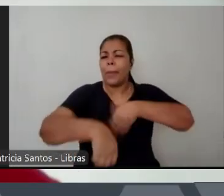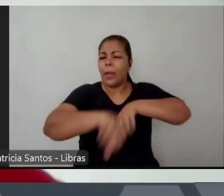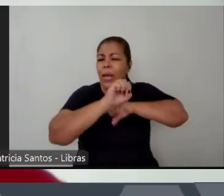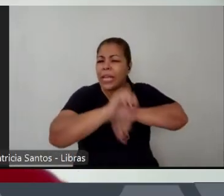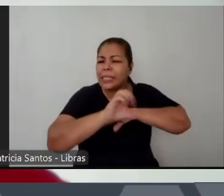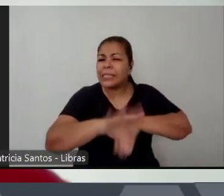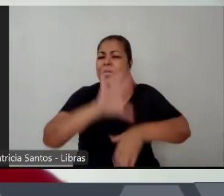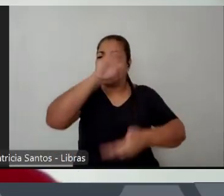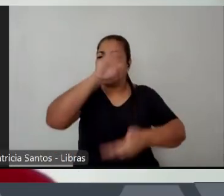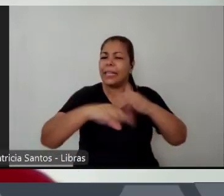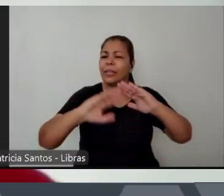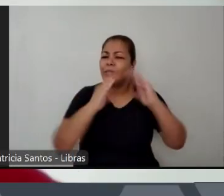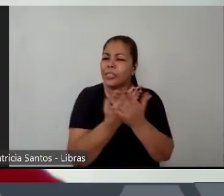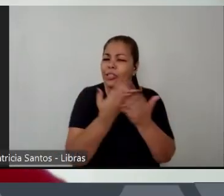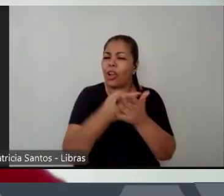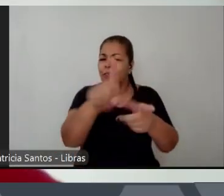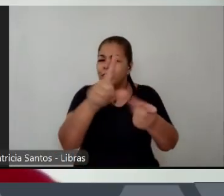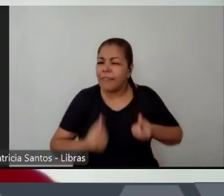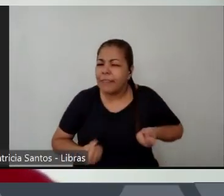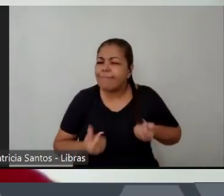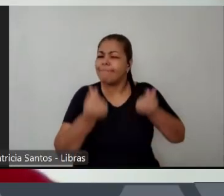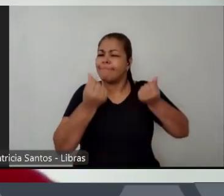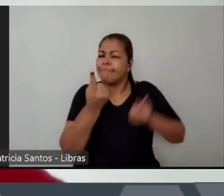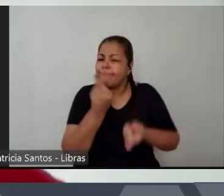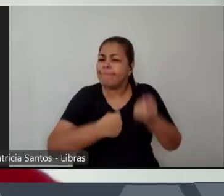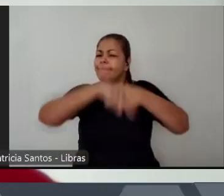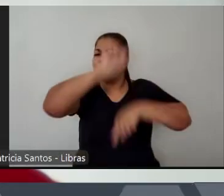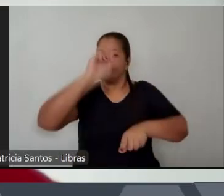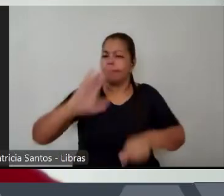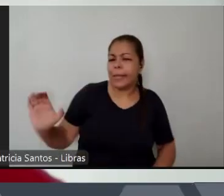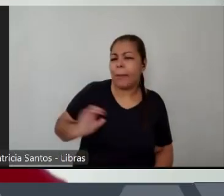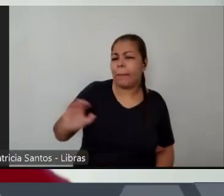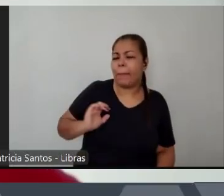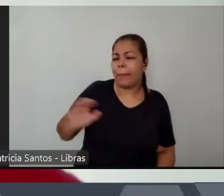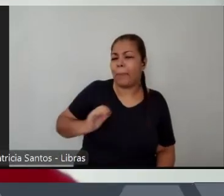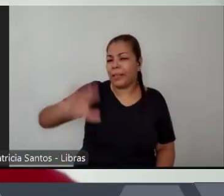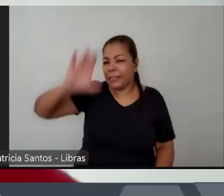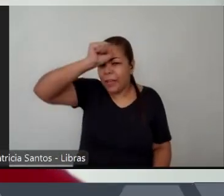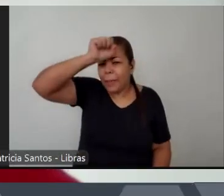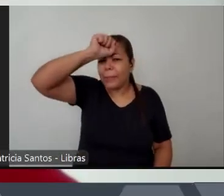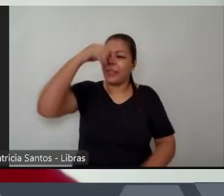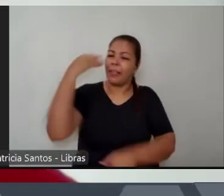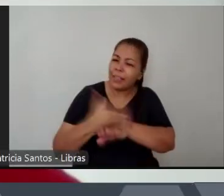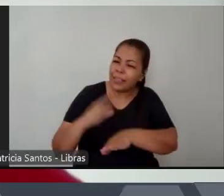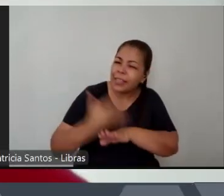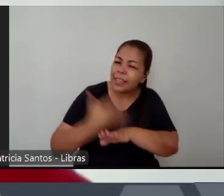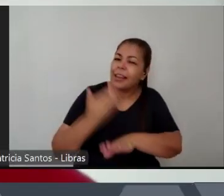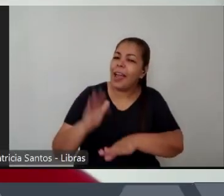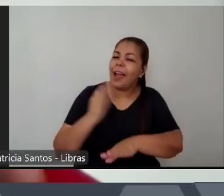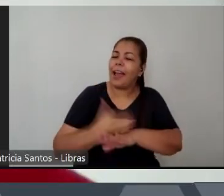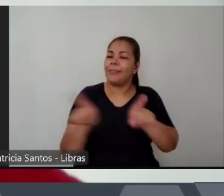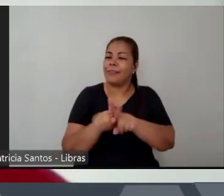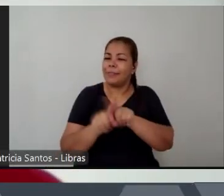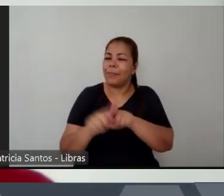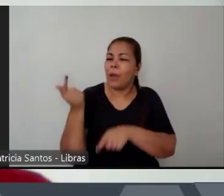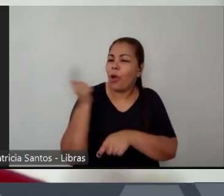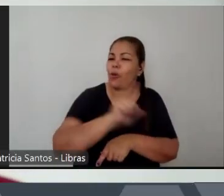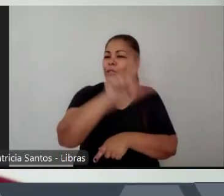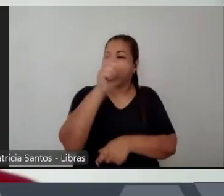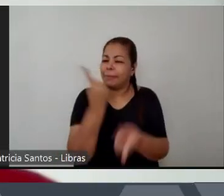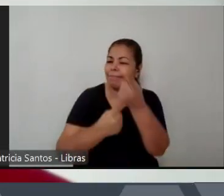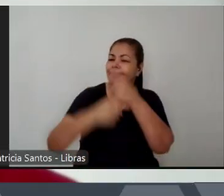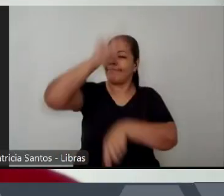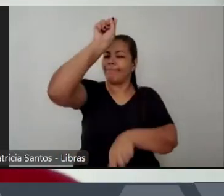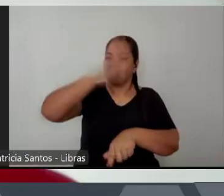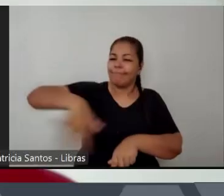vai enriquecer você vai querer ganhar dinheiro e vai aprender você vai ser treinado para se dar bem no mercado e as